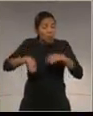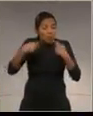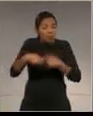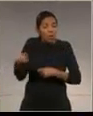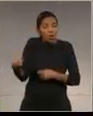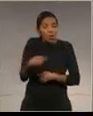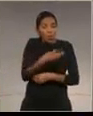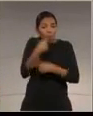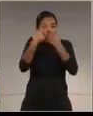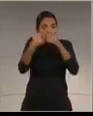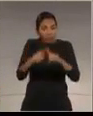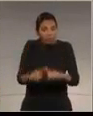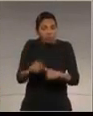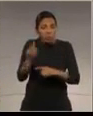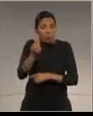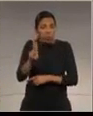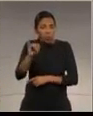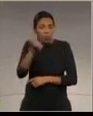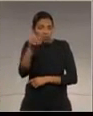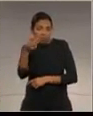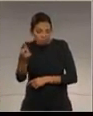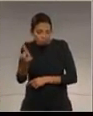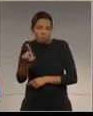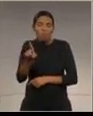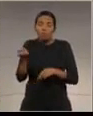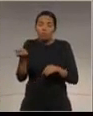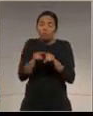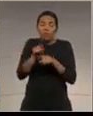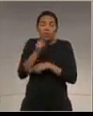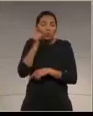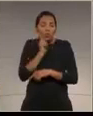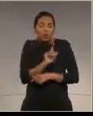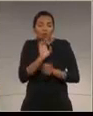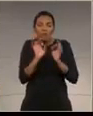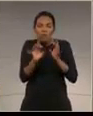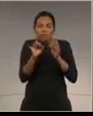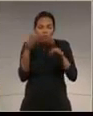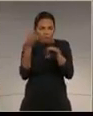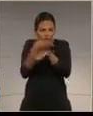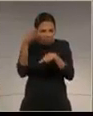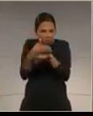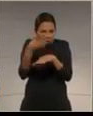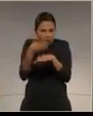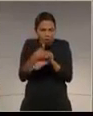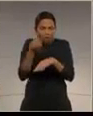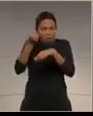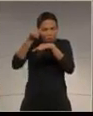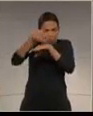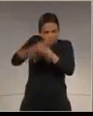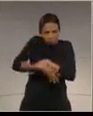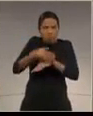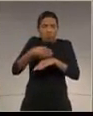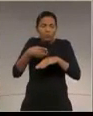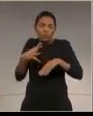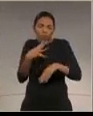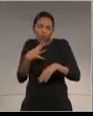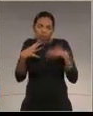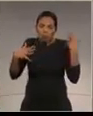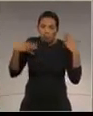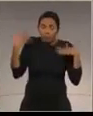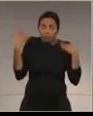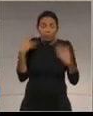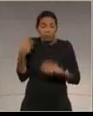licitação pela União, para a exploração do parque, sendo que a licitação da atual concessionária, que explora o Parque